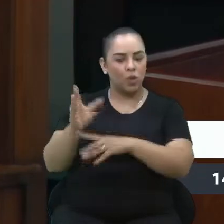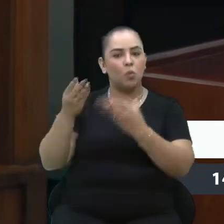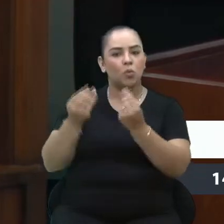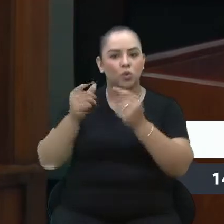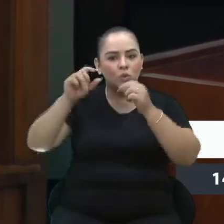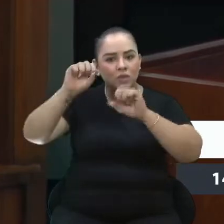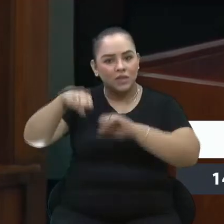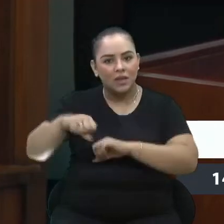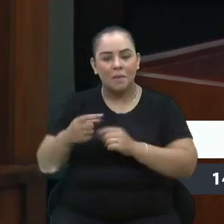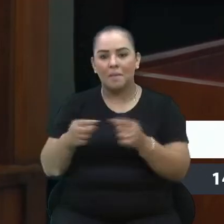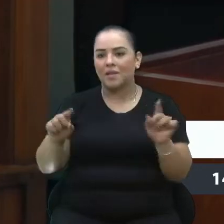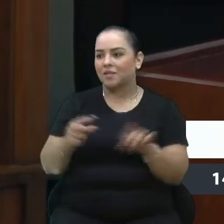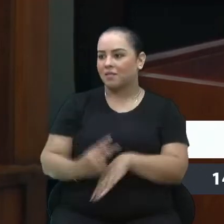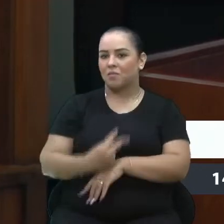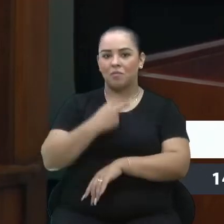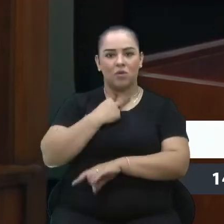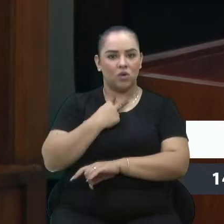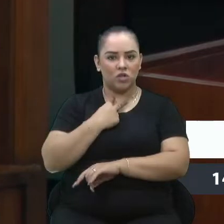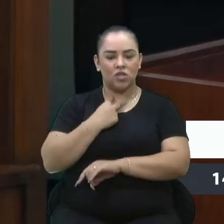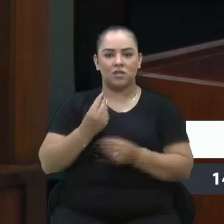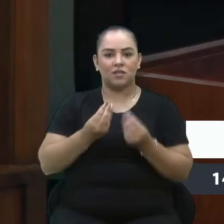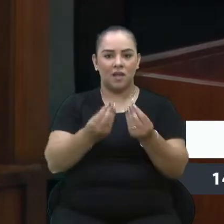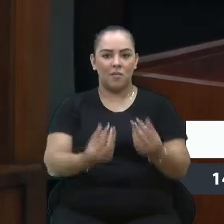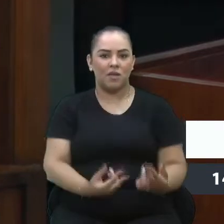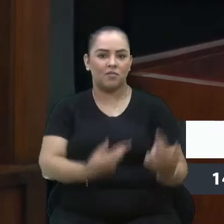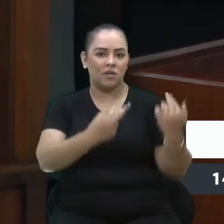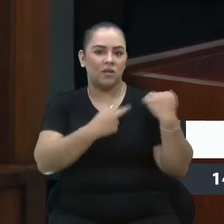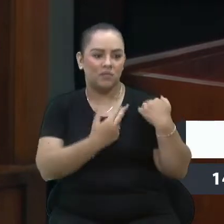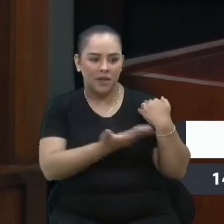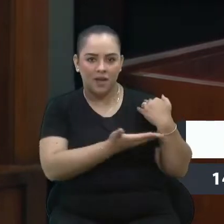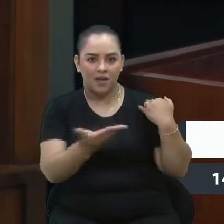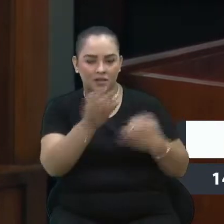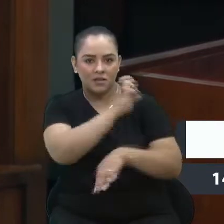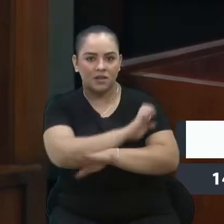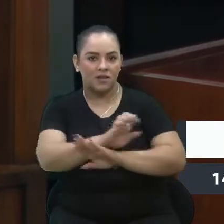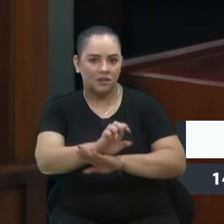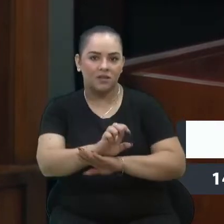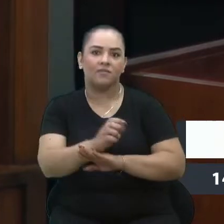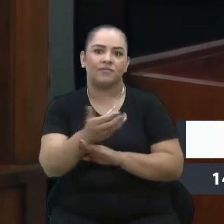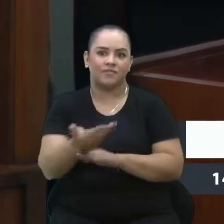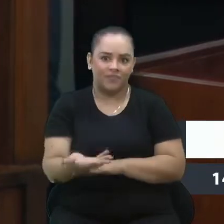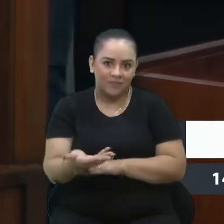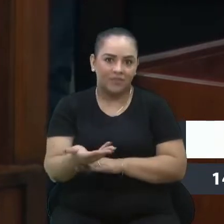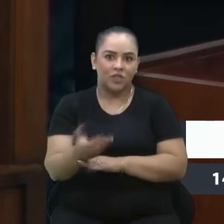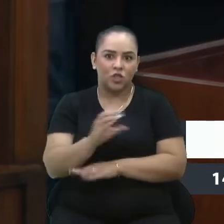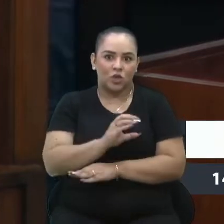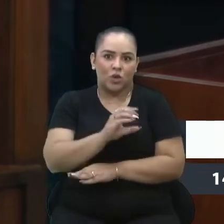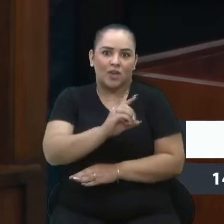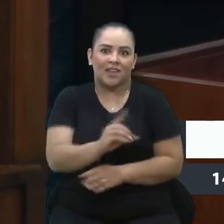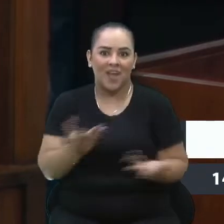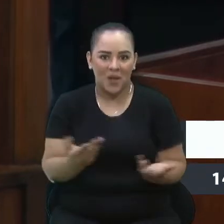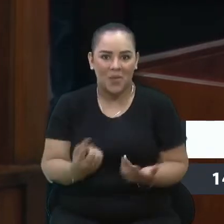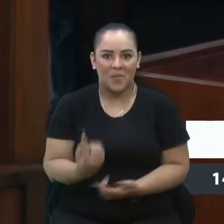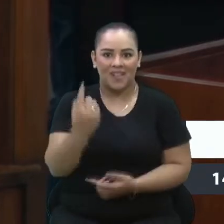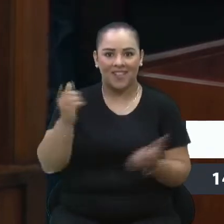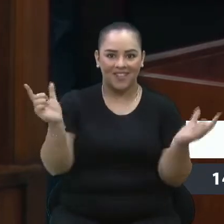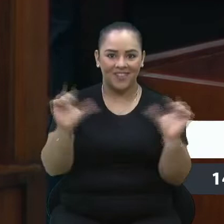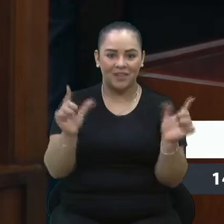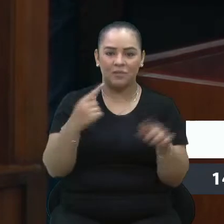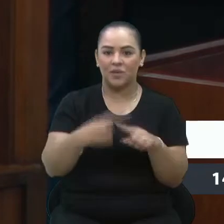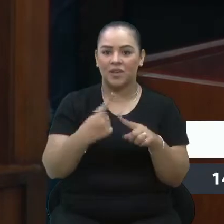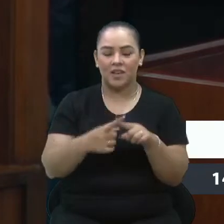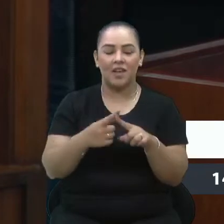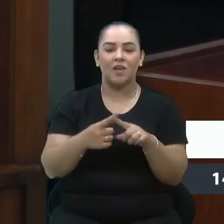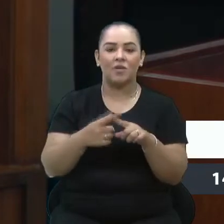mas a gente não pode, não é justo, dá uma responsabilidade para os estagiários de coordenar uma TV, porque a função da